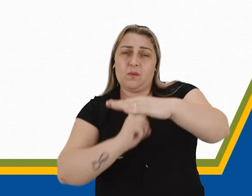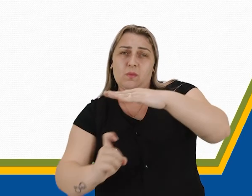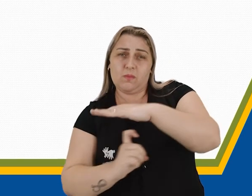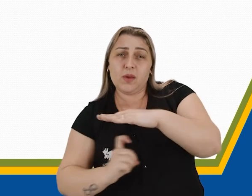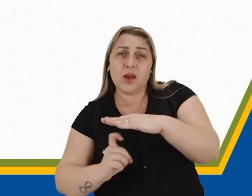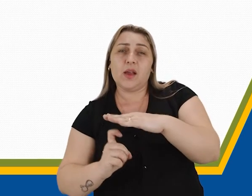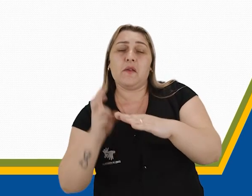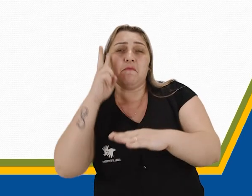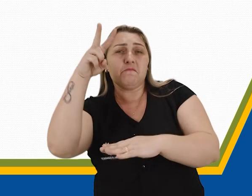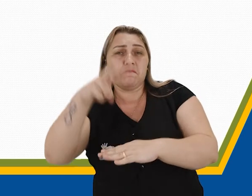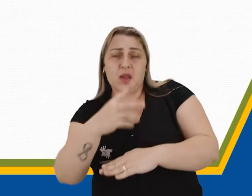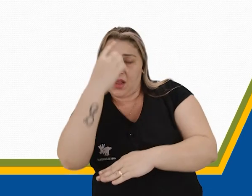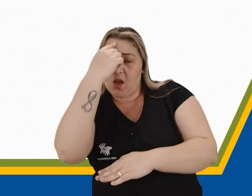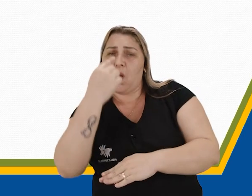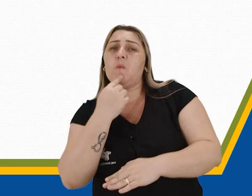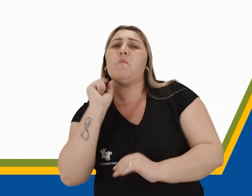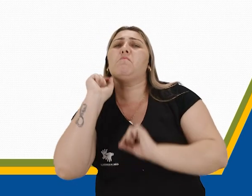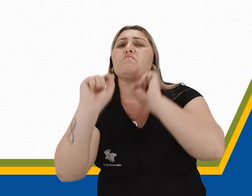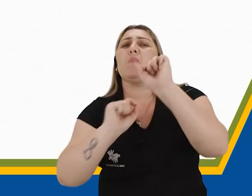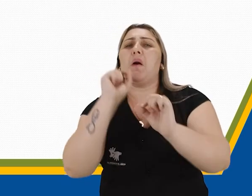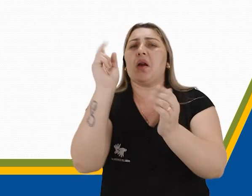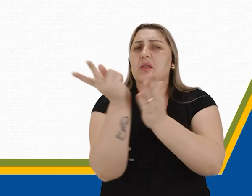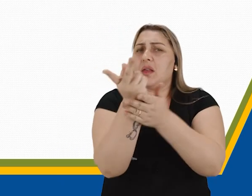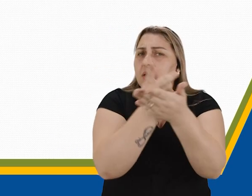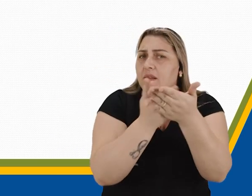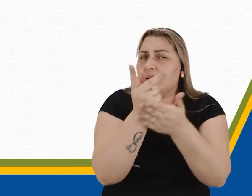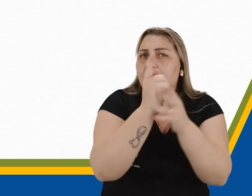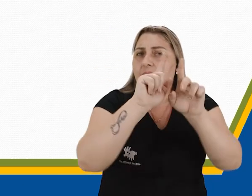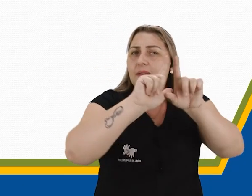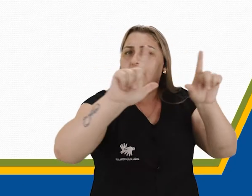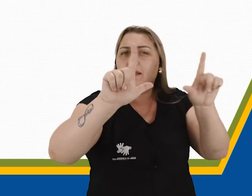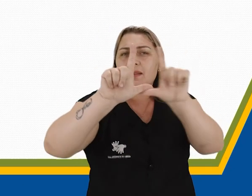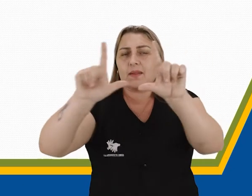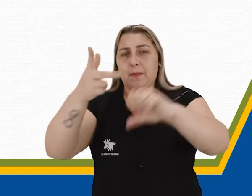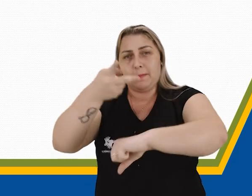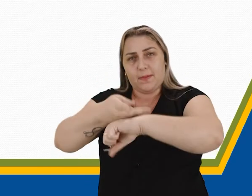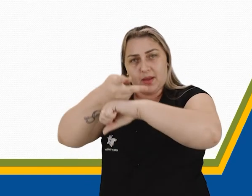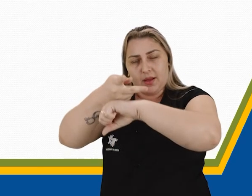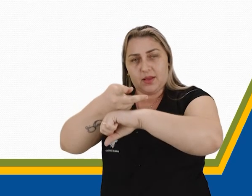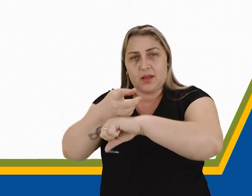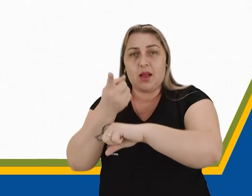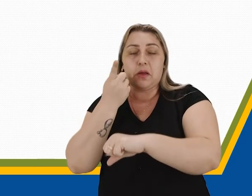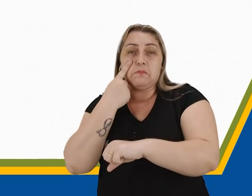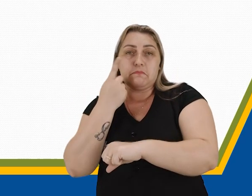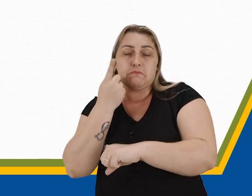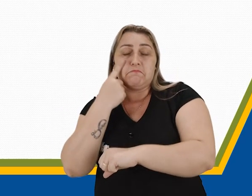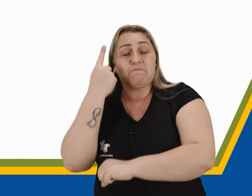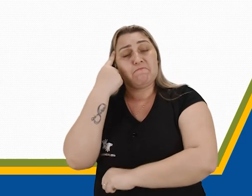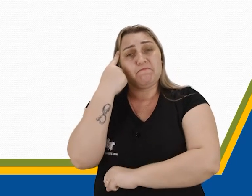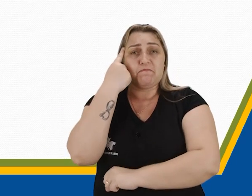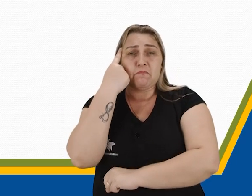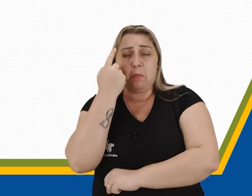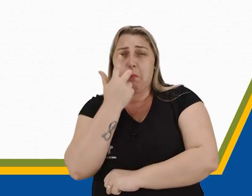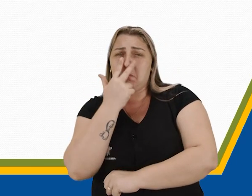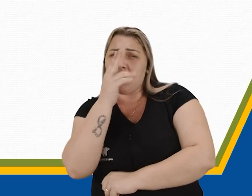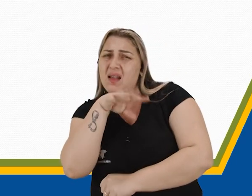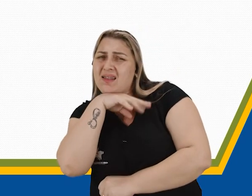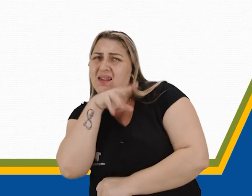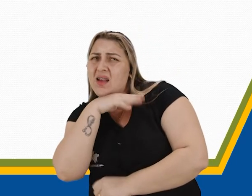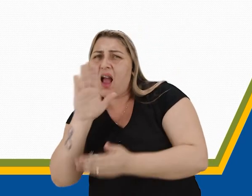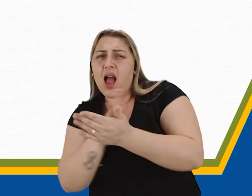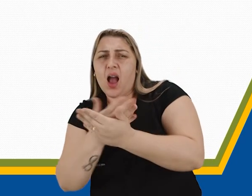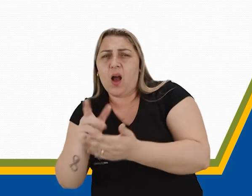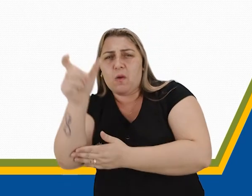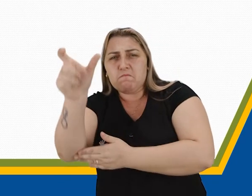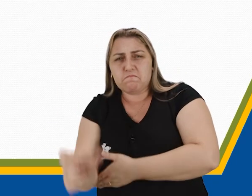imagem o que está desenhado nesta parede, nesta pedra? A gente deduz que sejam animais e algumas